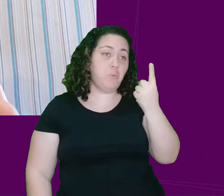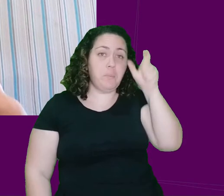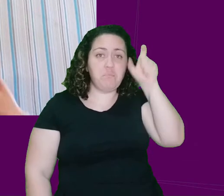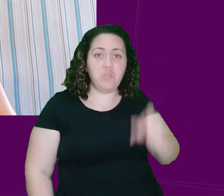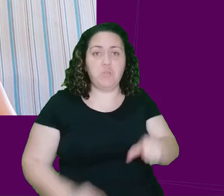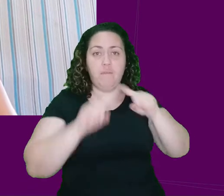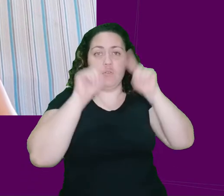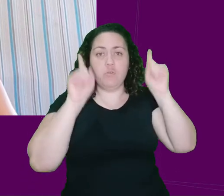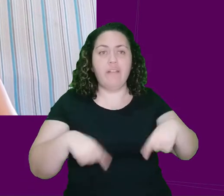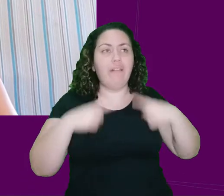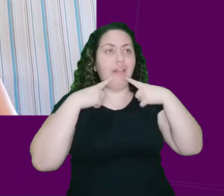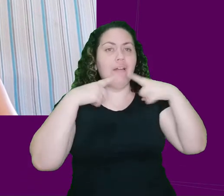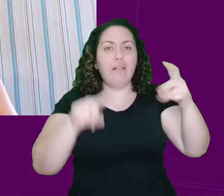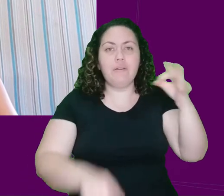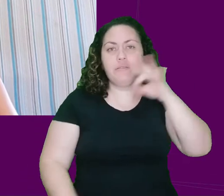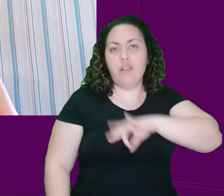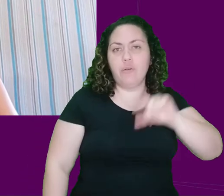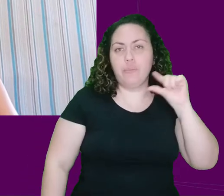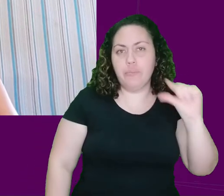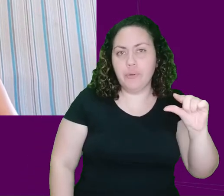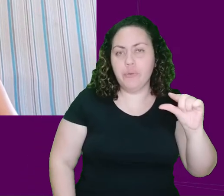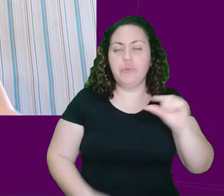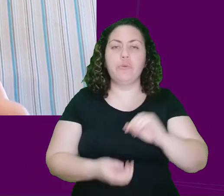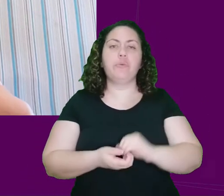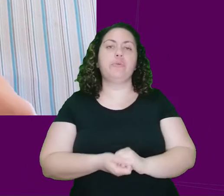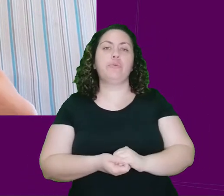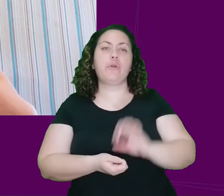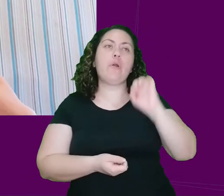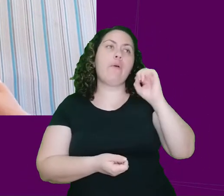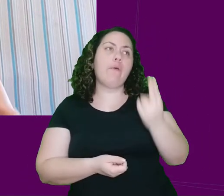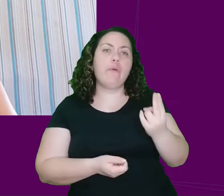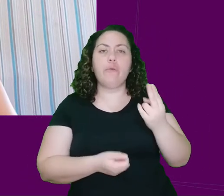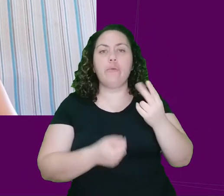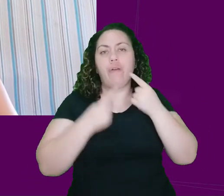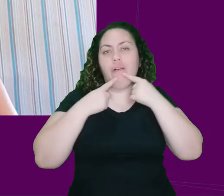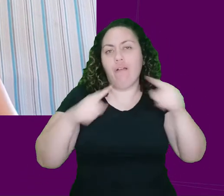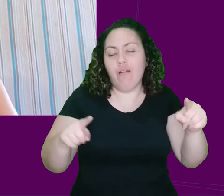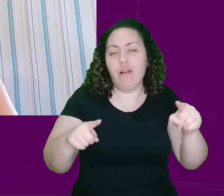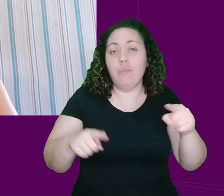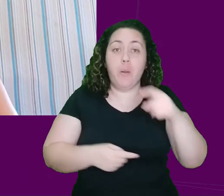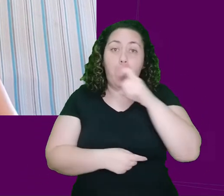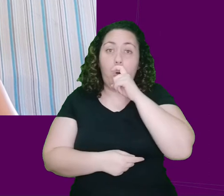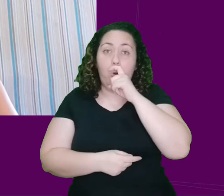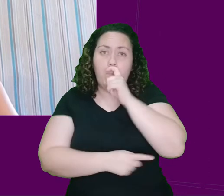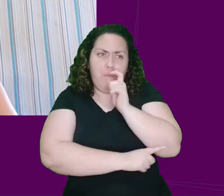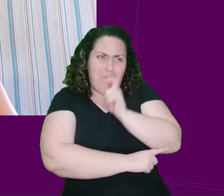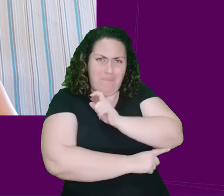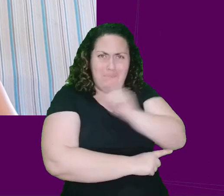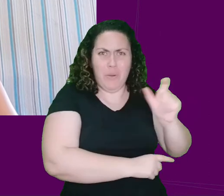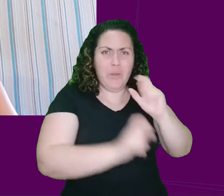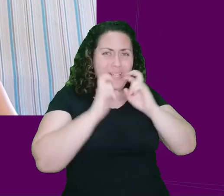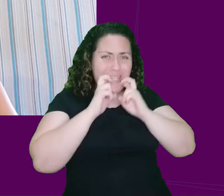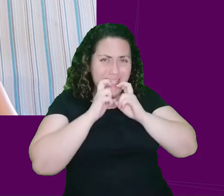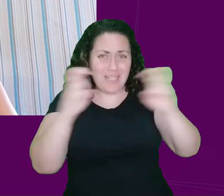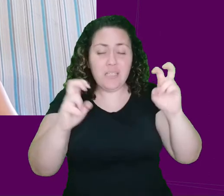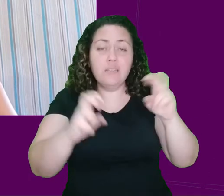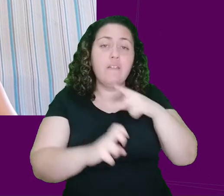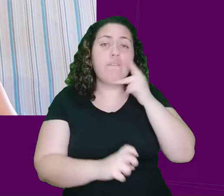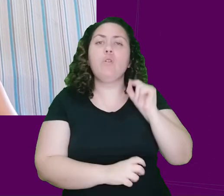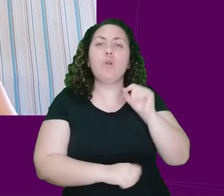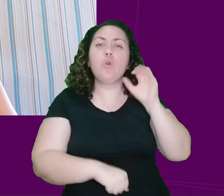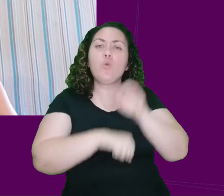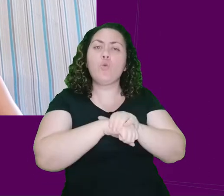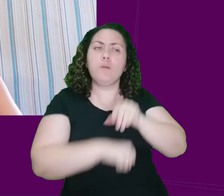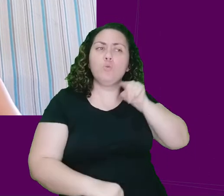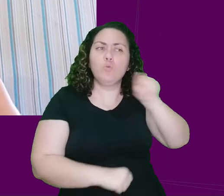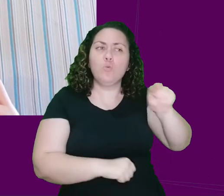funcionário reclamava da quantia recebida, dizia que era muito pouco, o pai da Isabela gritava com ele e dizia que,